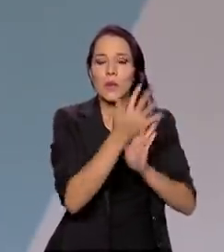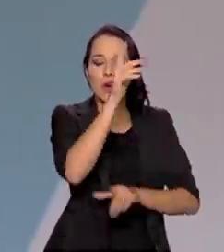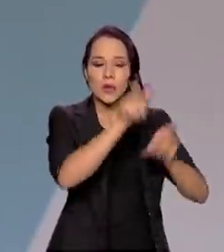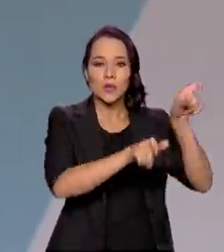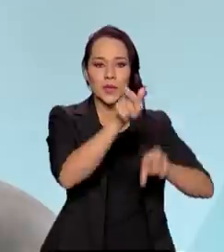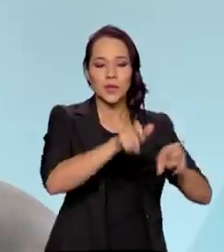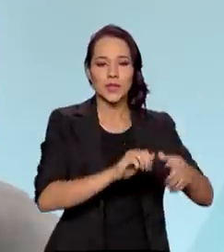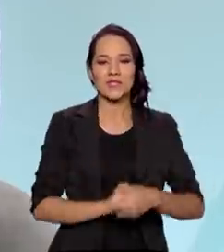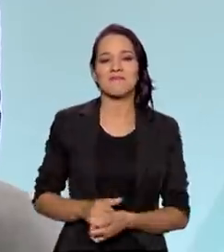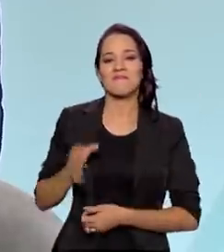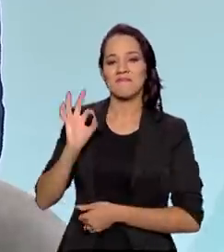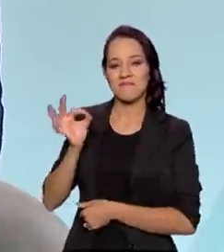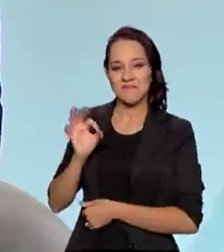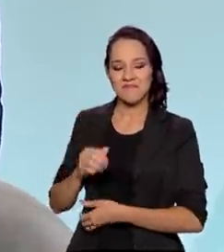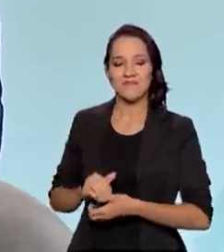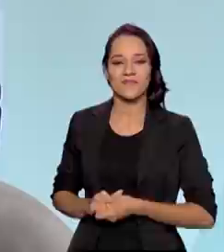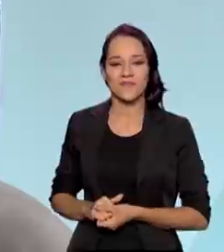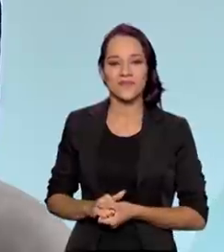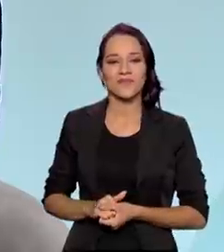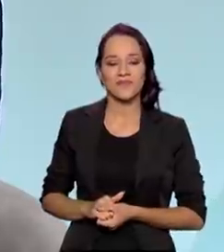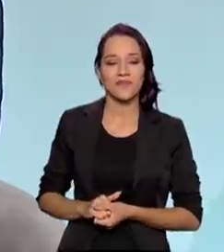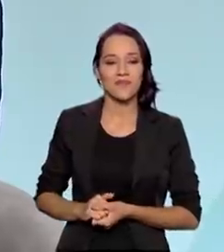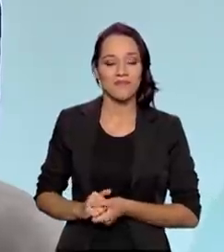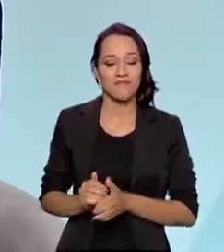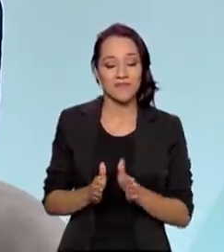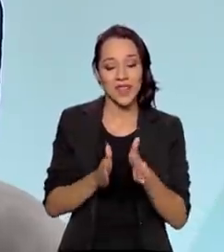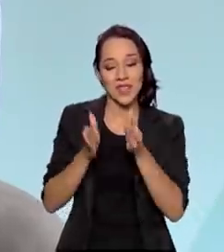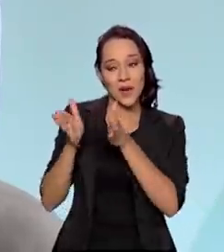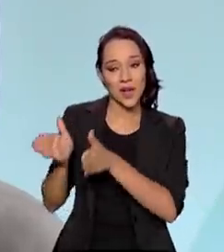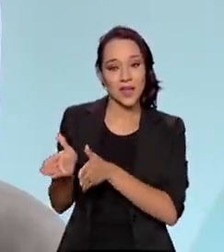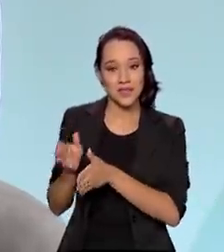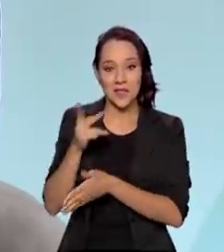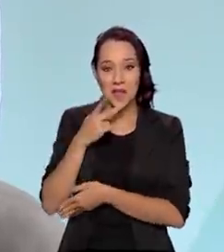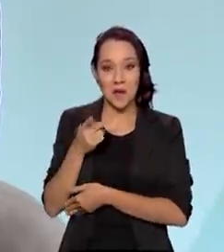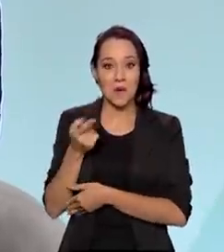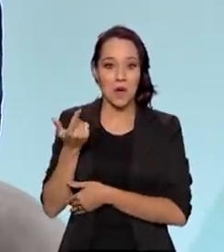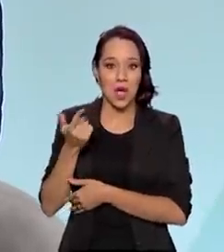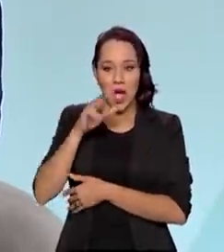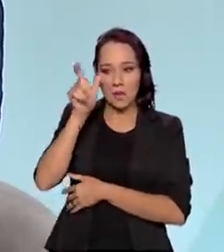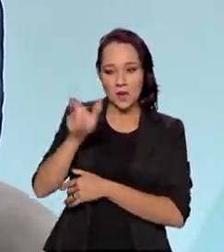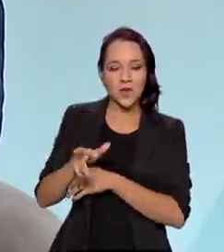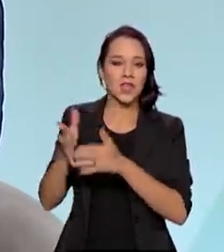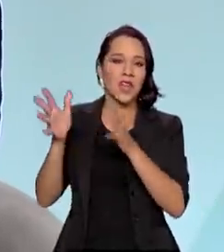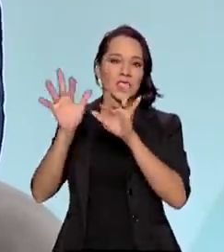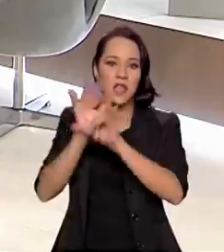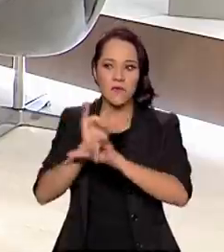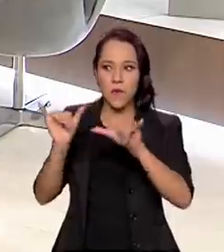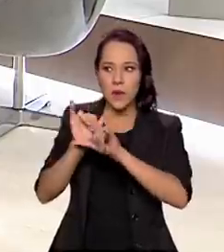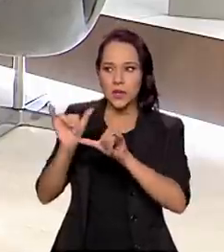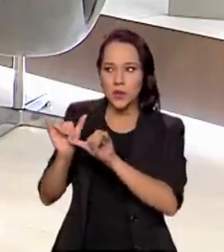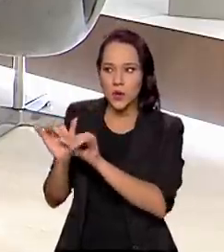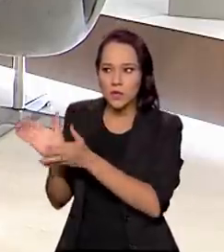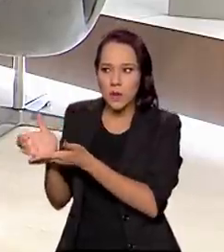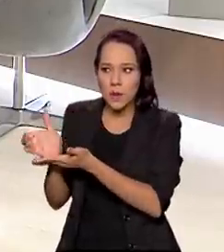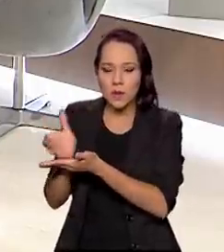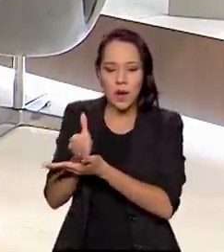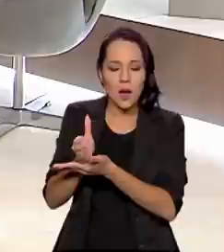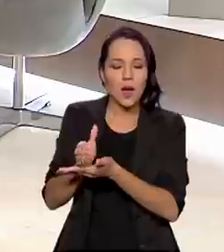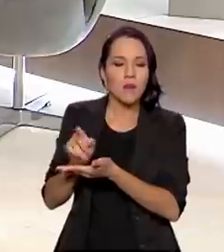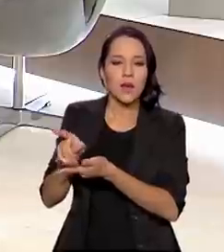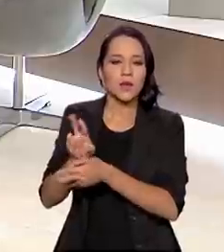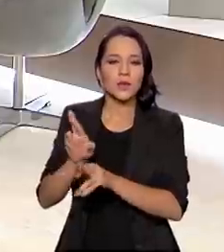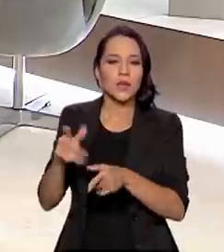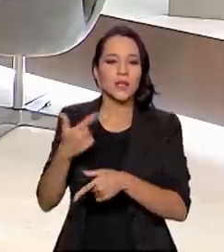pessoas. Com certeza. Nesse lado, que é o bruto, a máquina, o processamento desses grandes volumes, mas nada disso